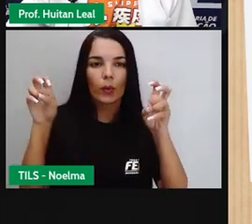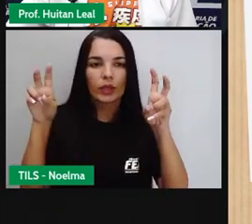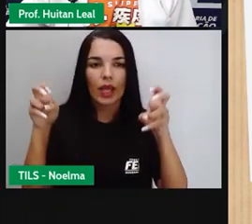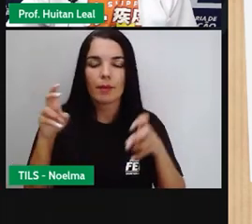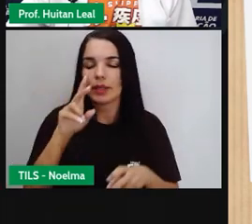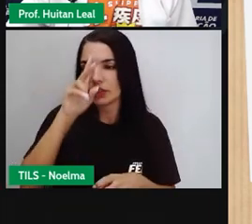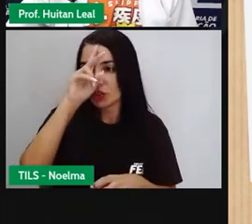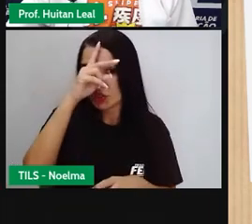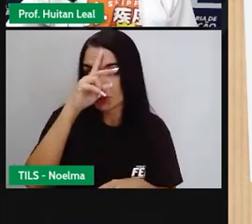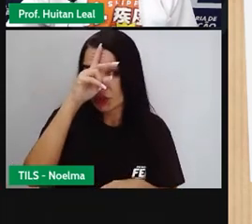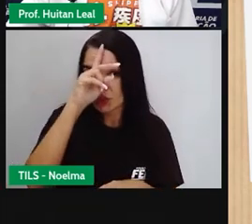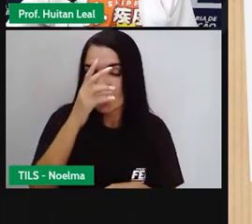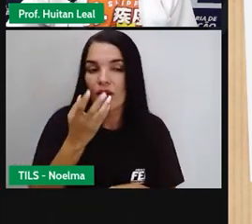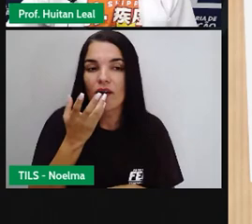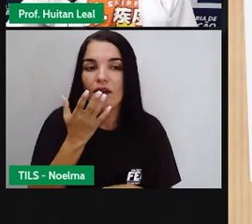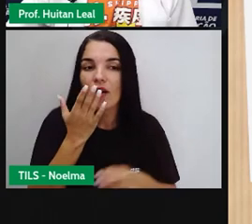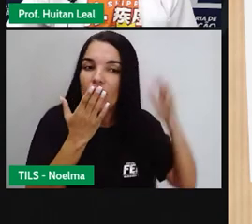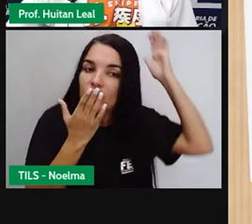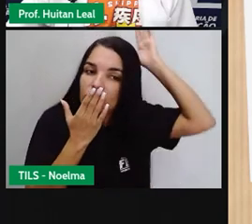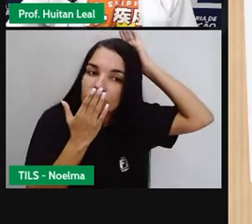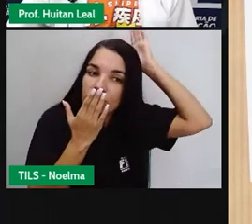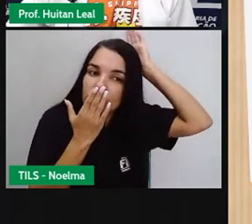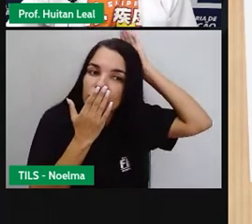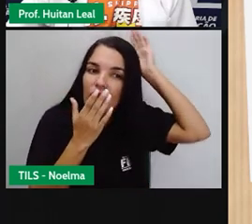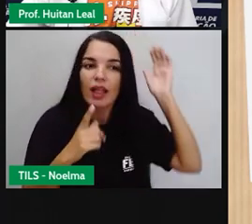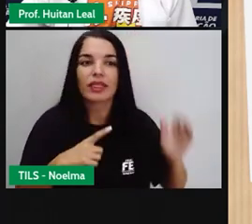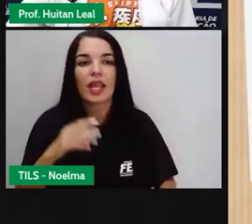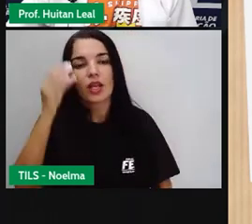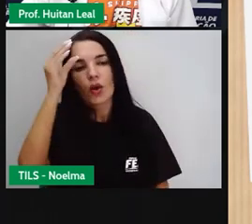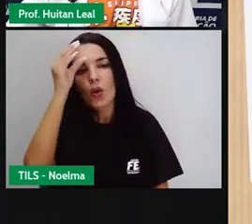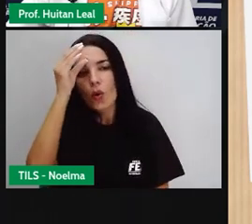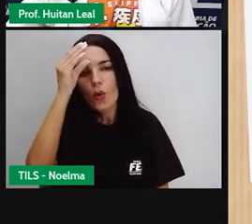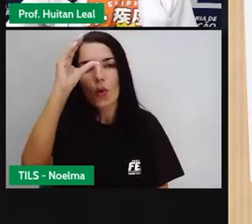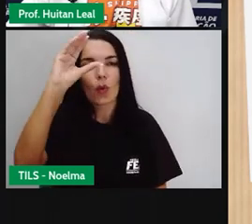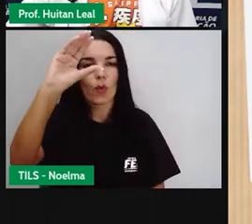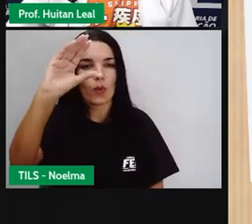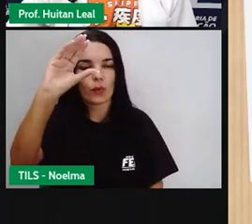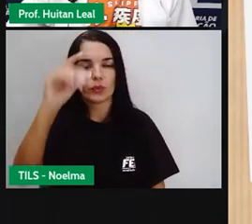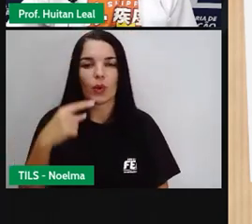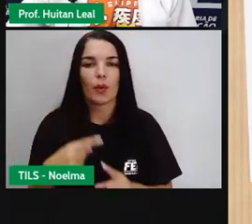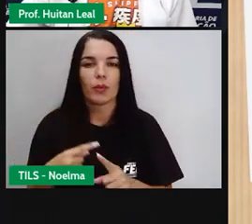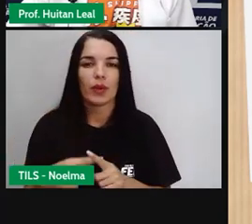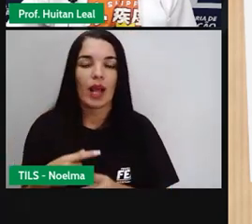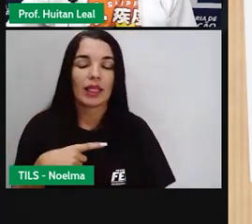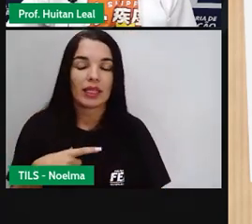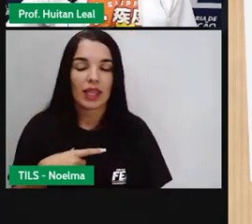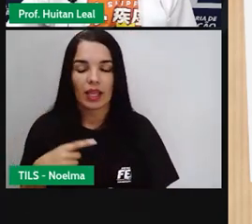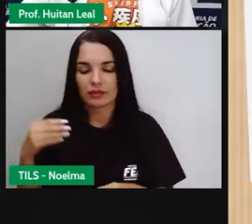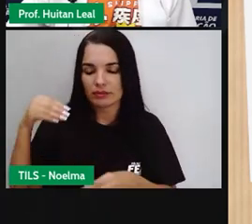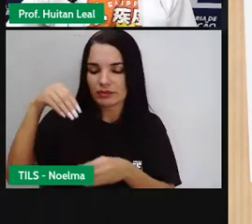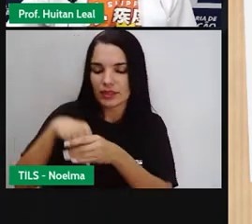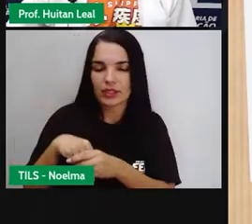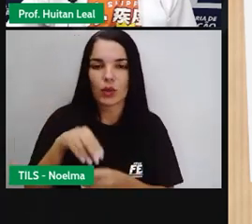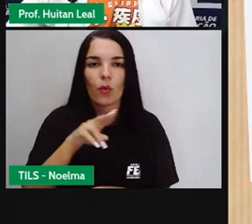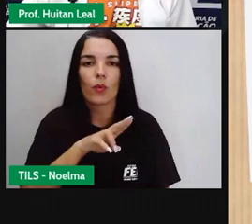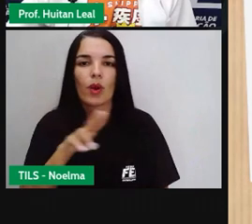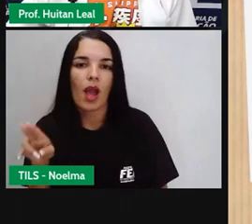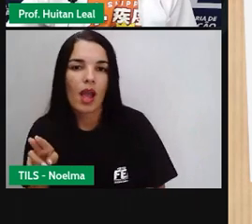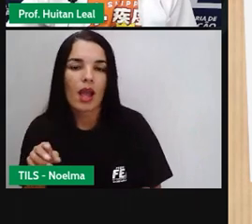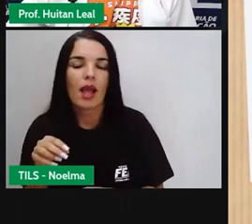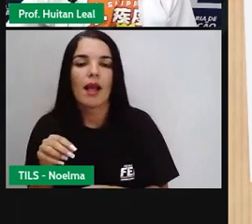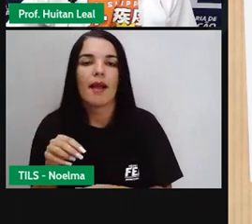contos. Na primeira parte, esse livro traz um conto da cultura Mundurupu. O nome dele é